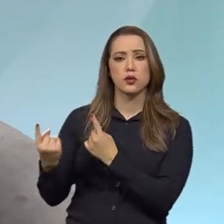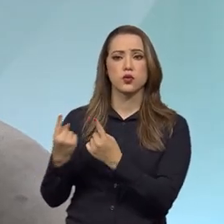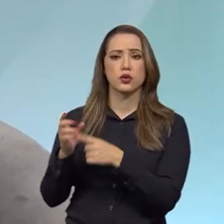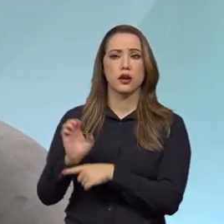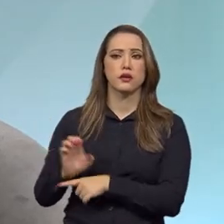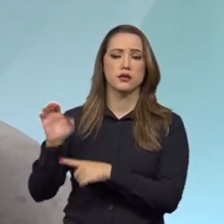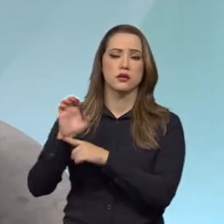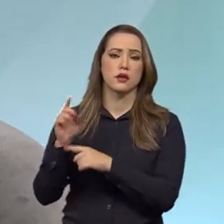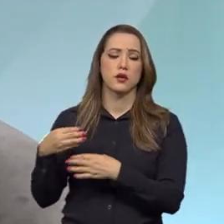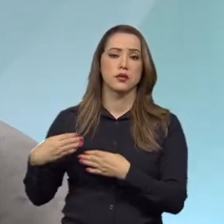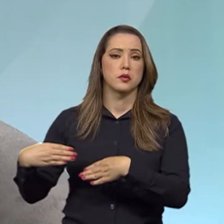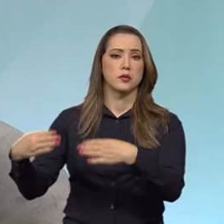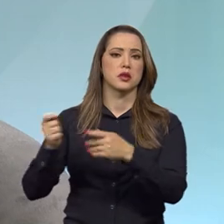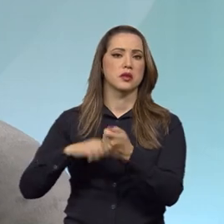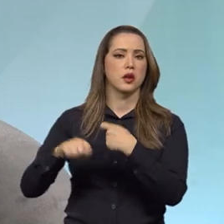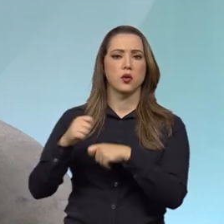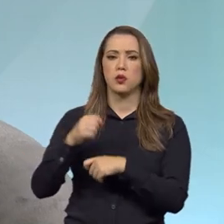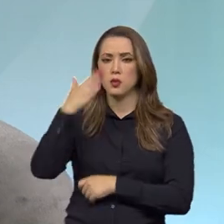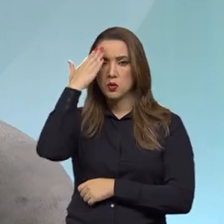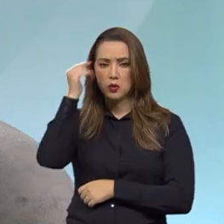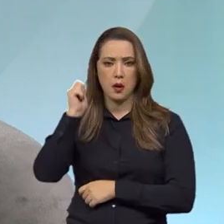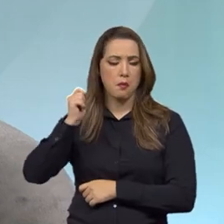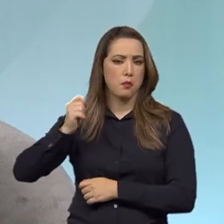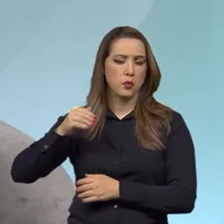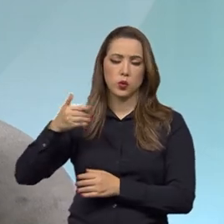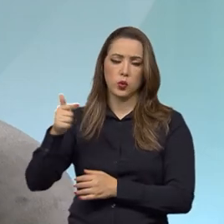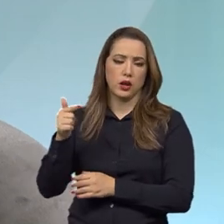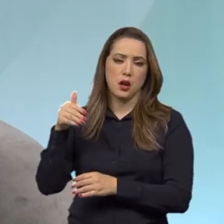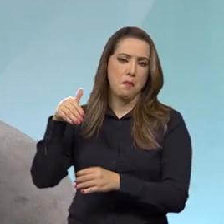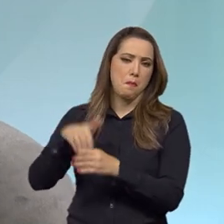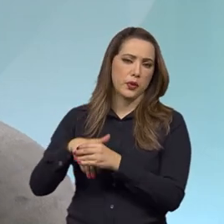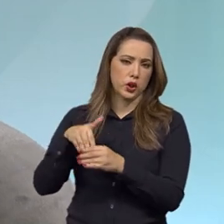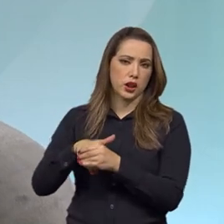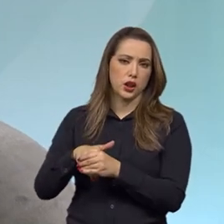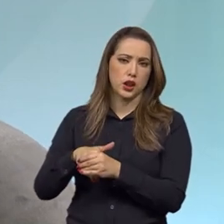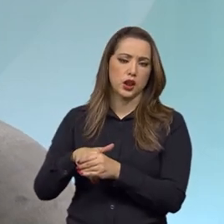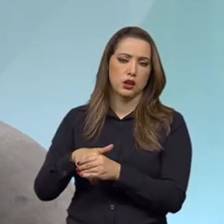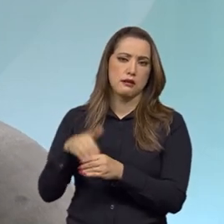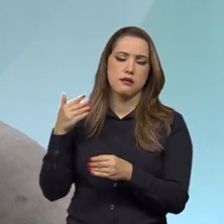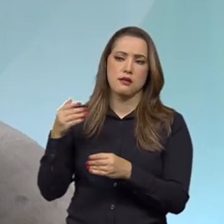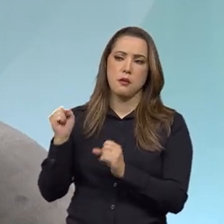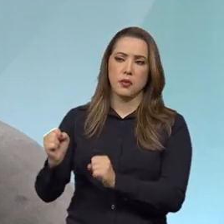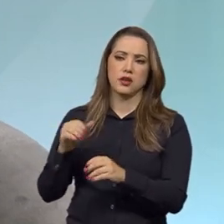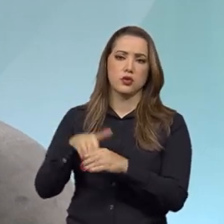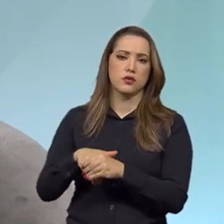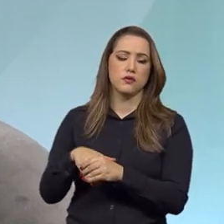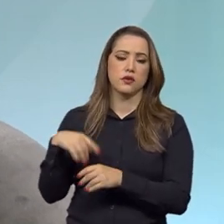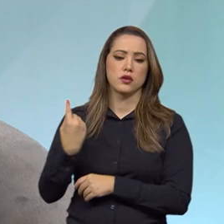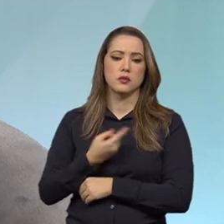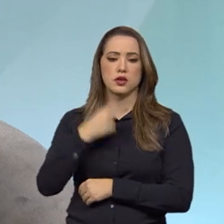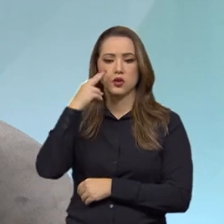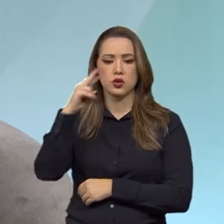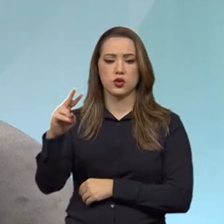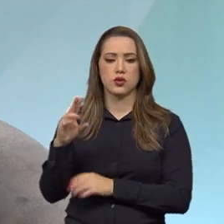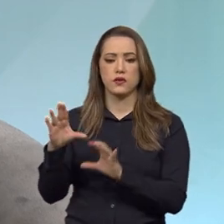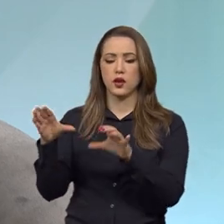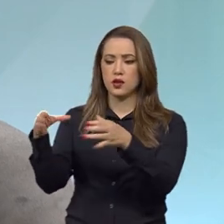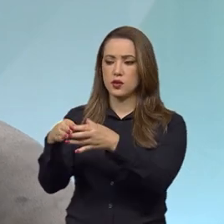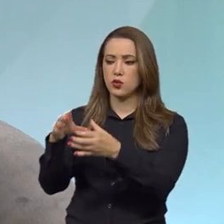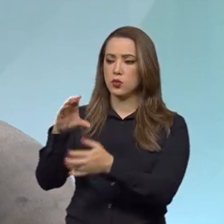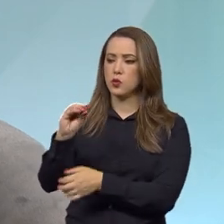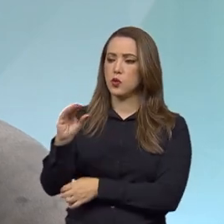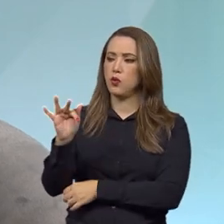O ministro da Economia sequer tem poder de voto, mas, na prática, entendemos equivocada e que eles